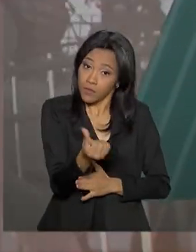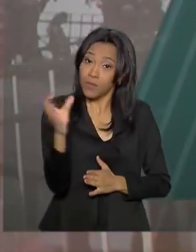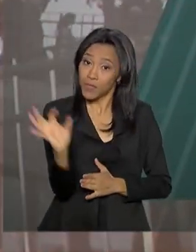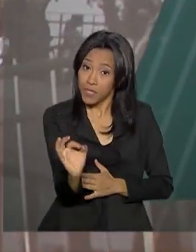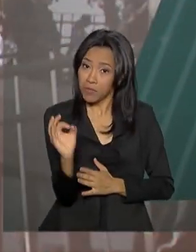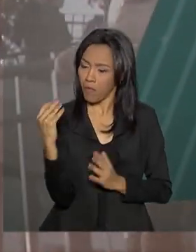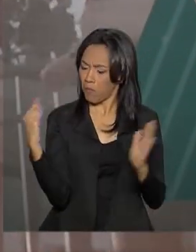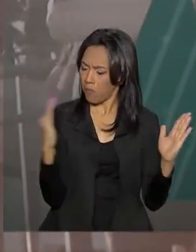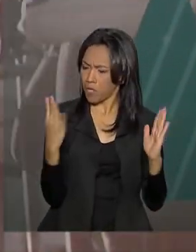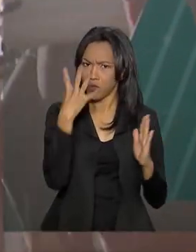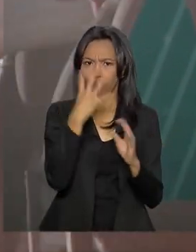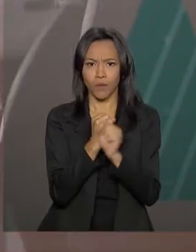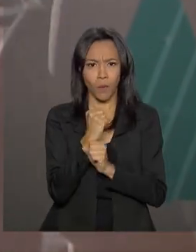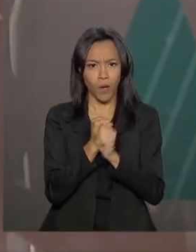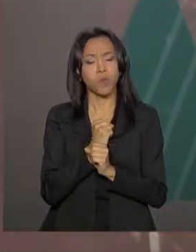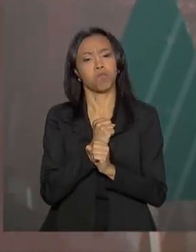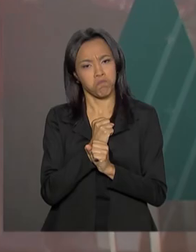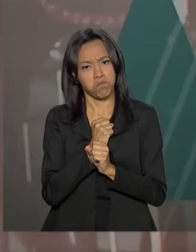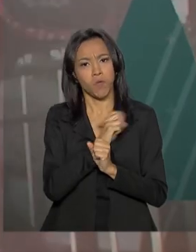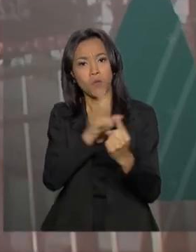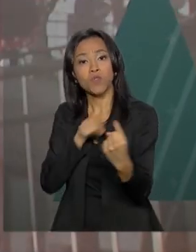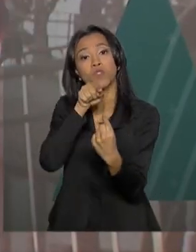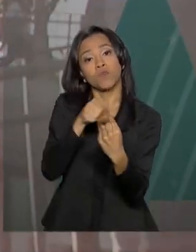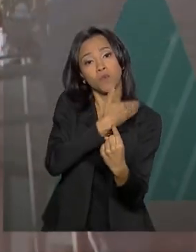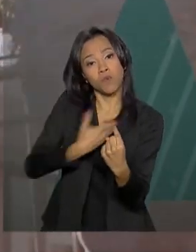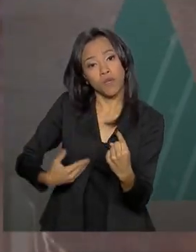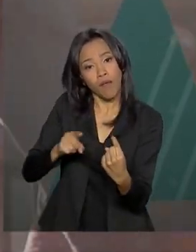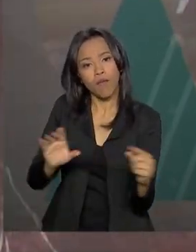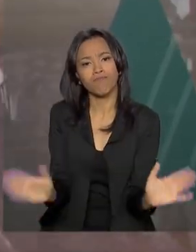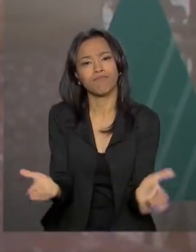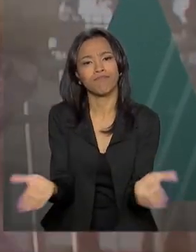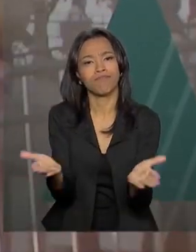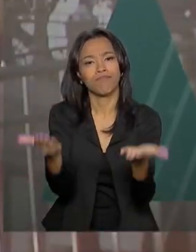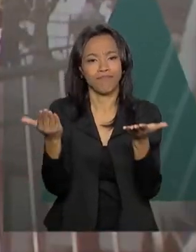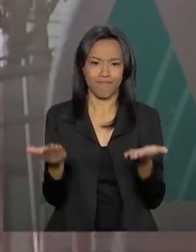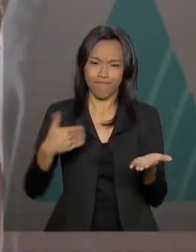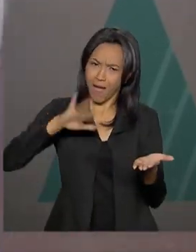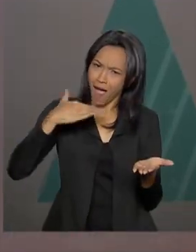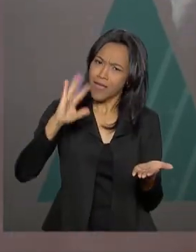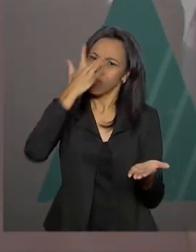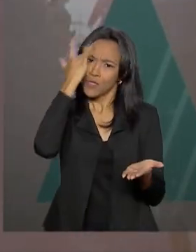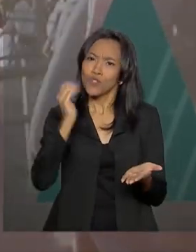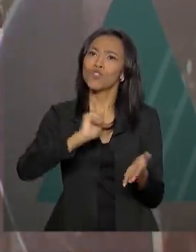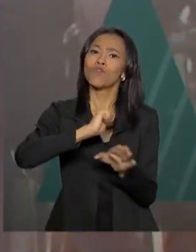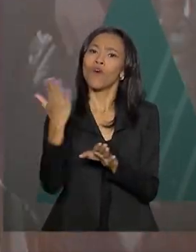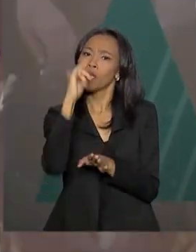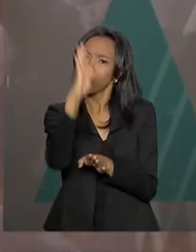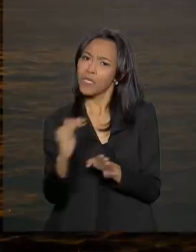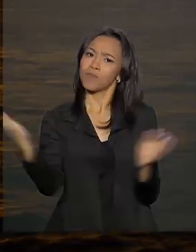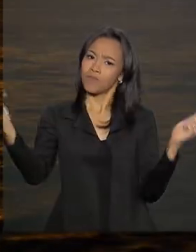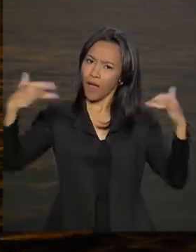quatro anos. E a meta do governo é aquecer o setor e atrair ainda mais gente de fora.